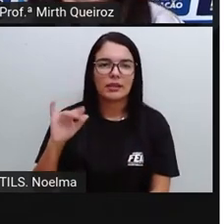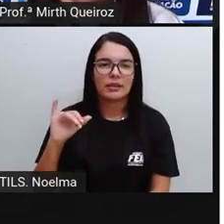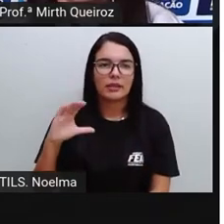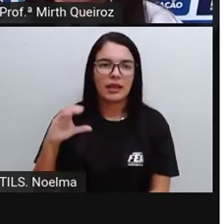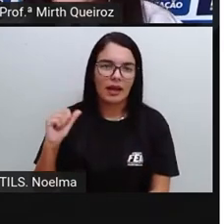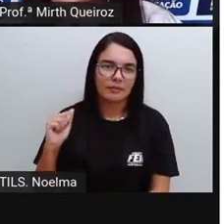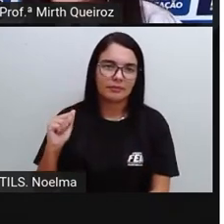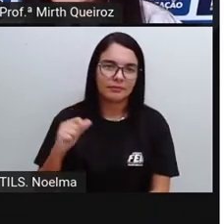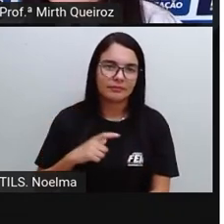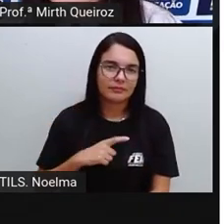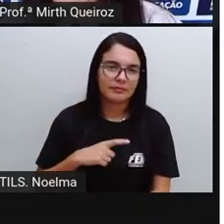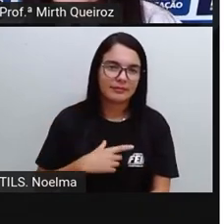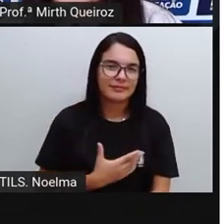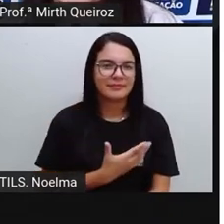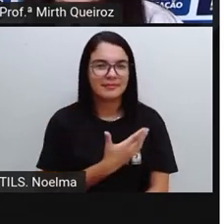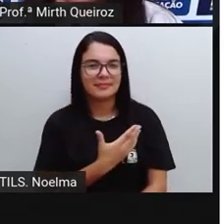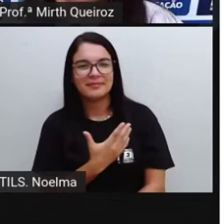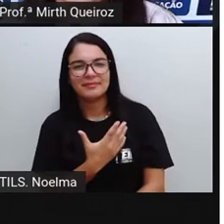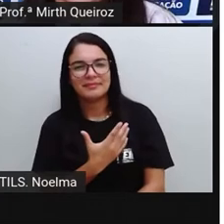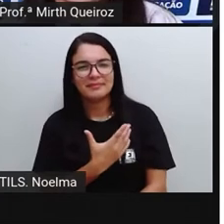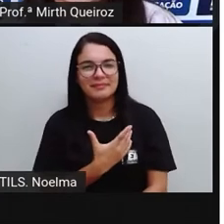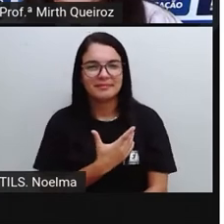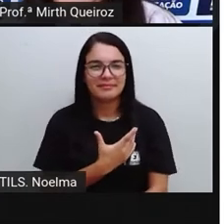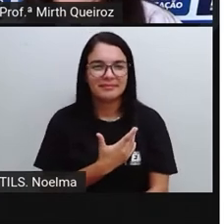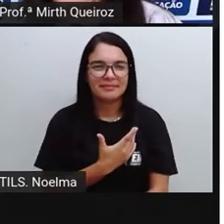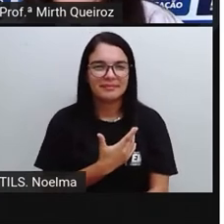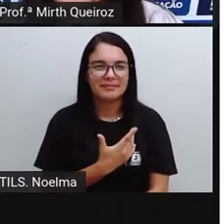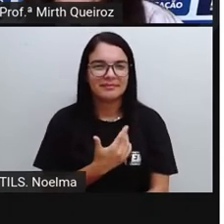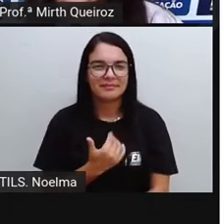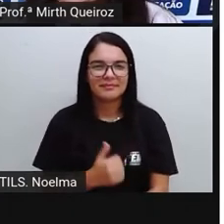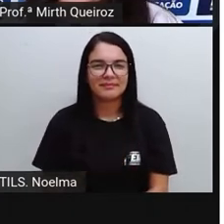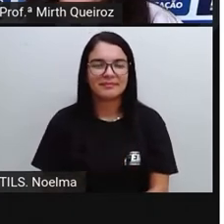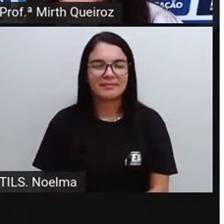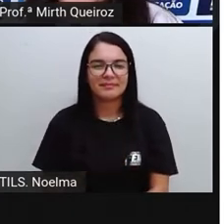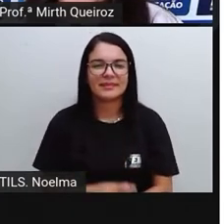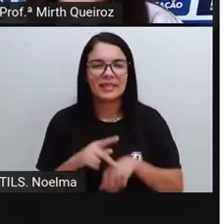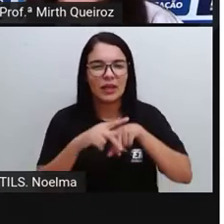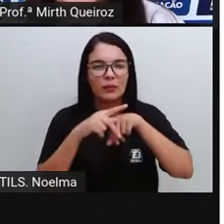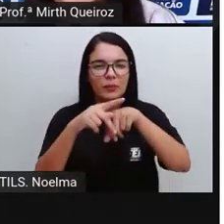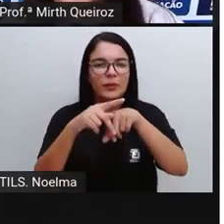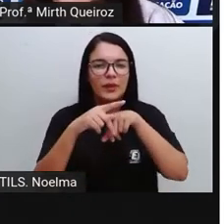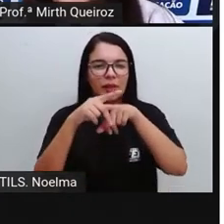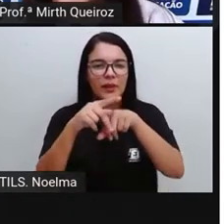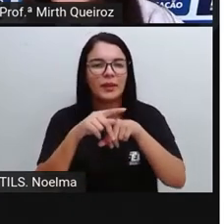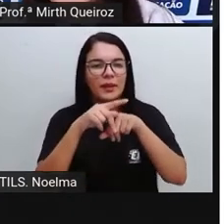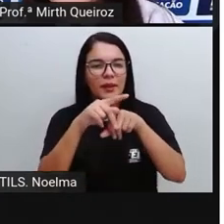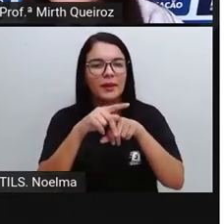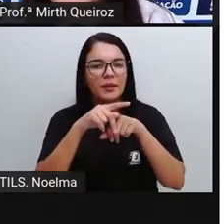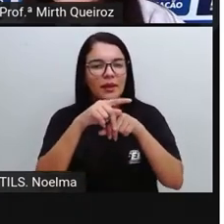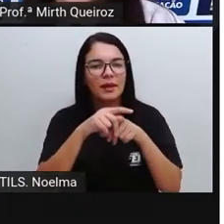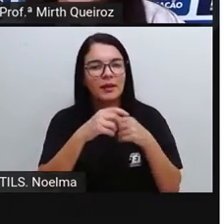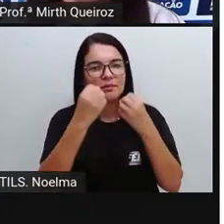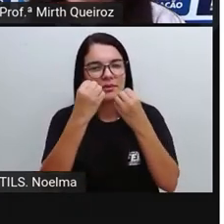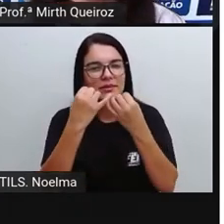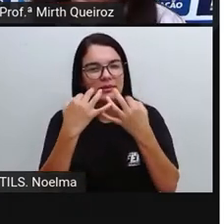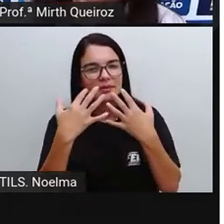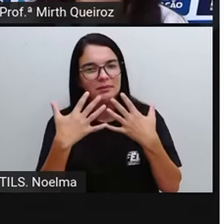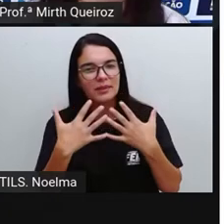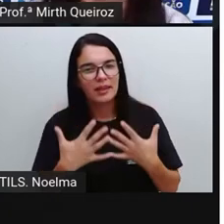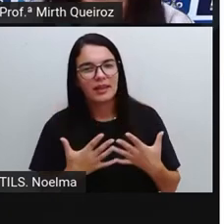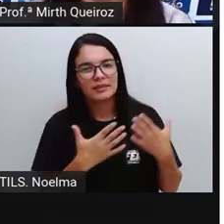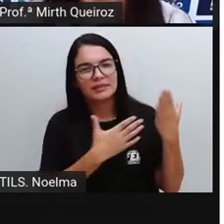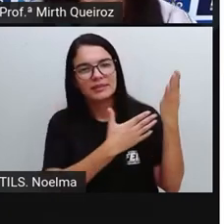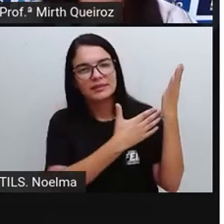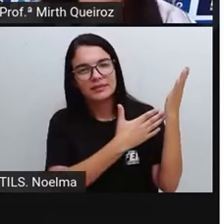Tem no floco de neve e no favo de mel, na fruta docinha e na joaninha, tem no